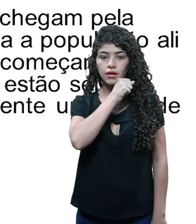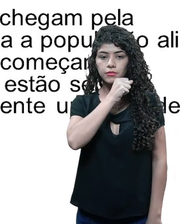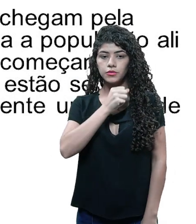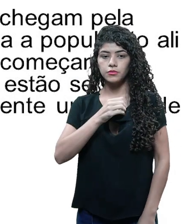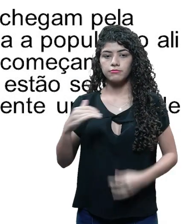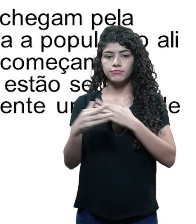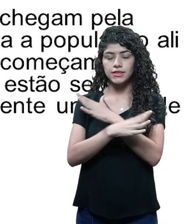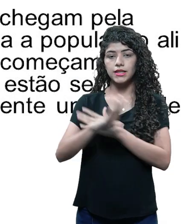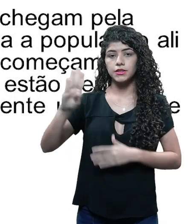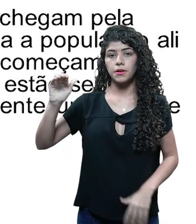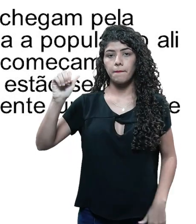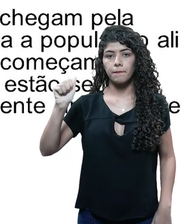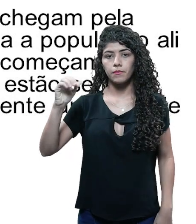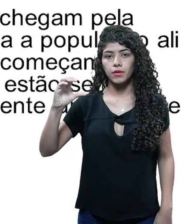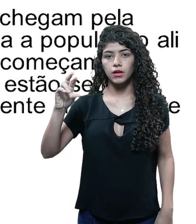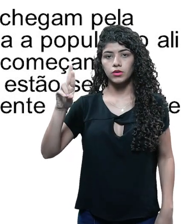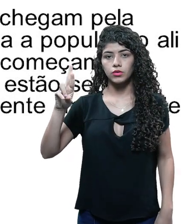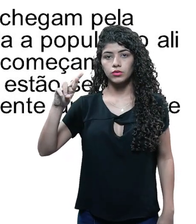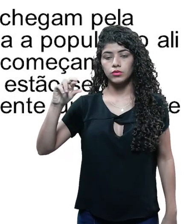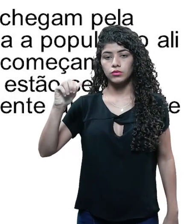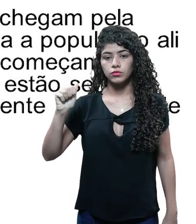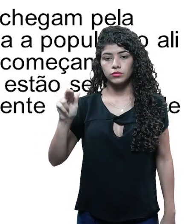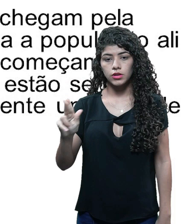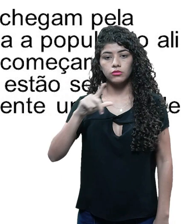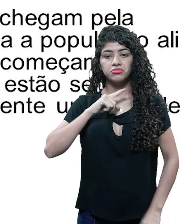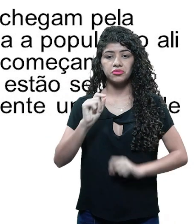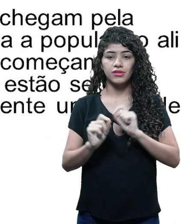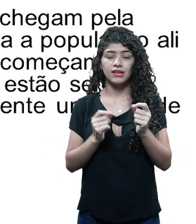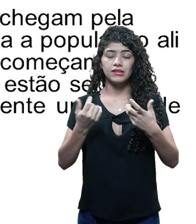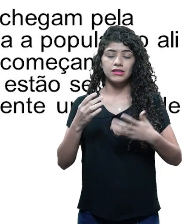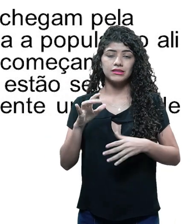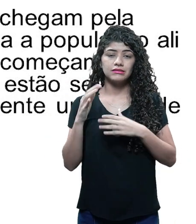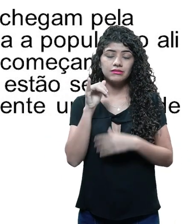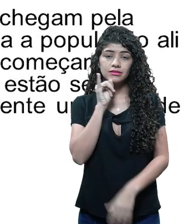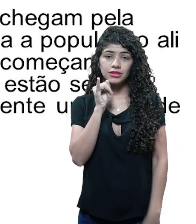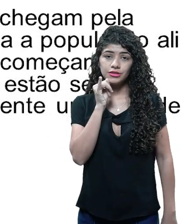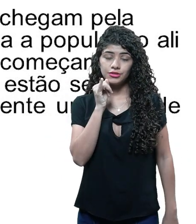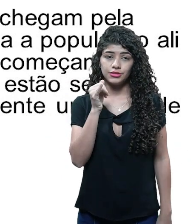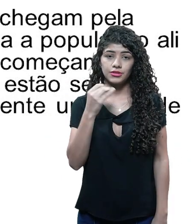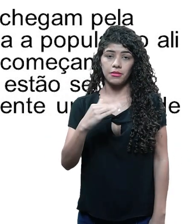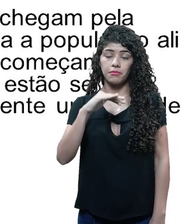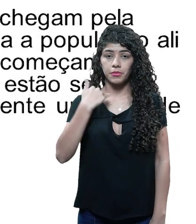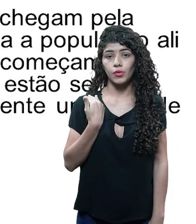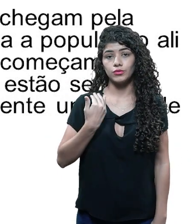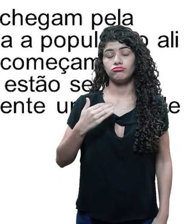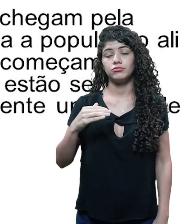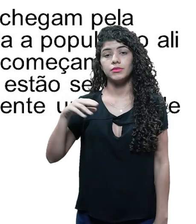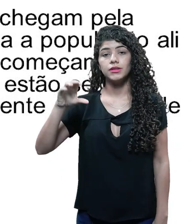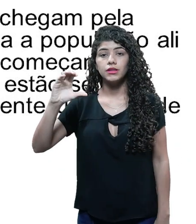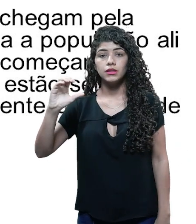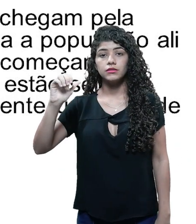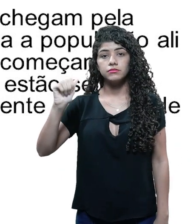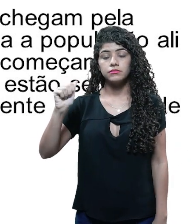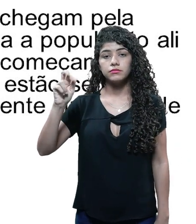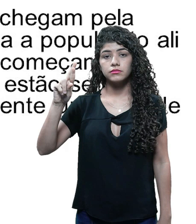Bacurau, uma pequena cidade brasileira, no oeste de Pernambuco, lamenta a perda de sua matriarca,